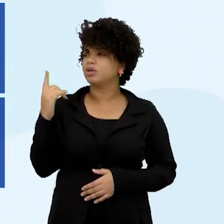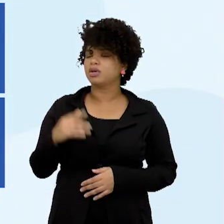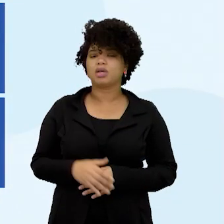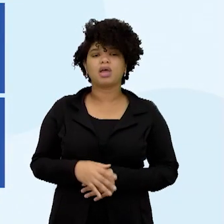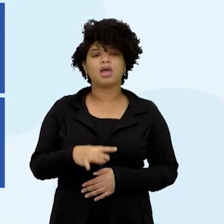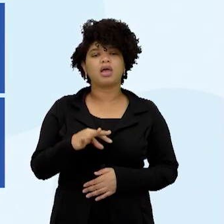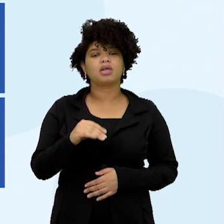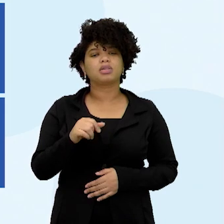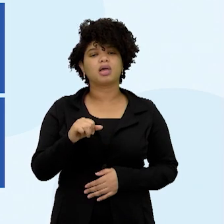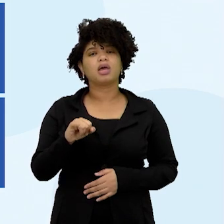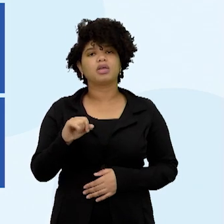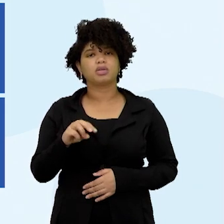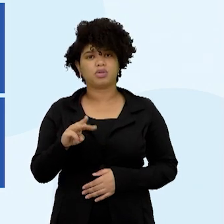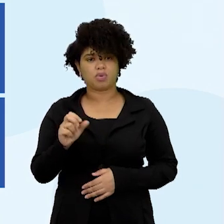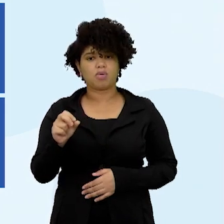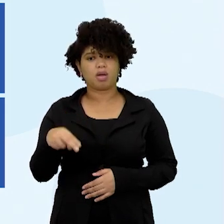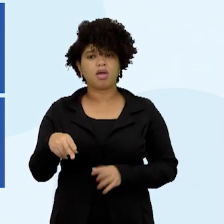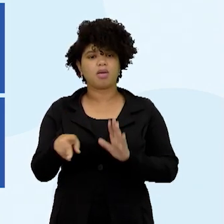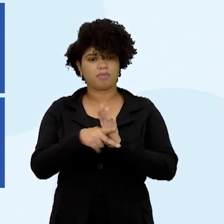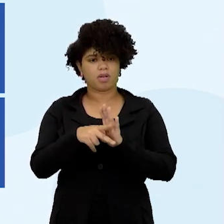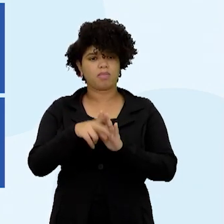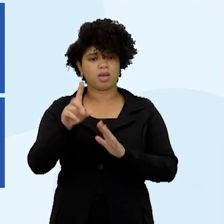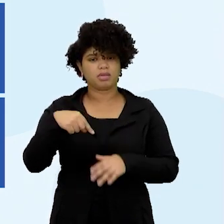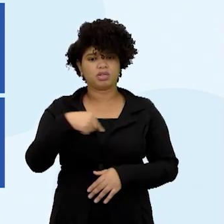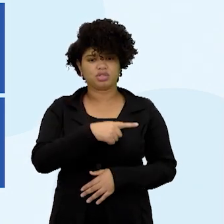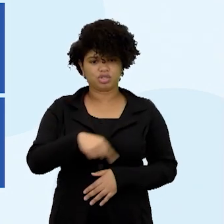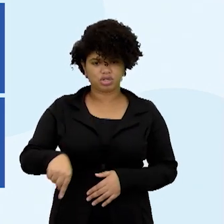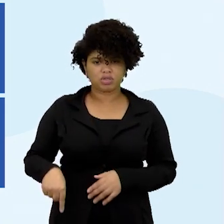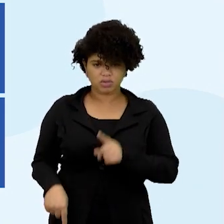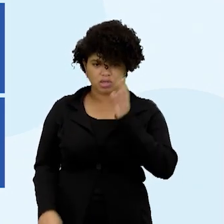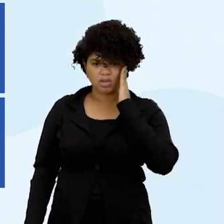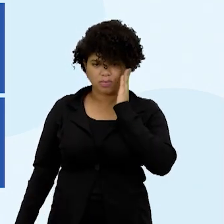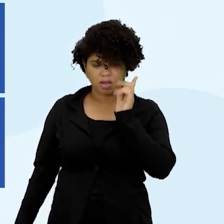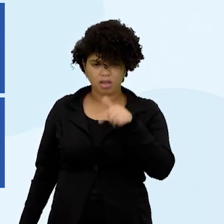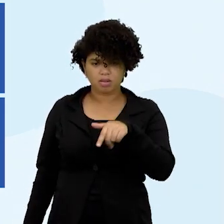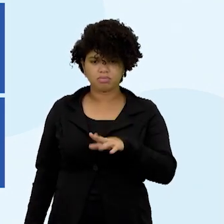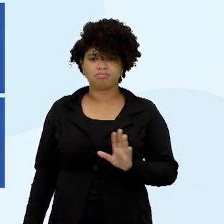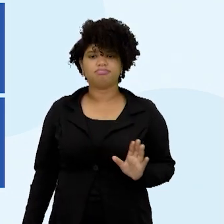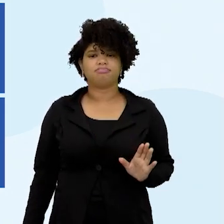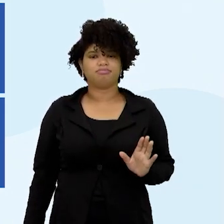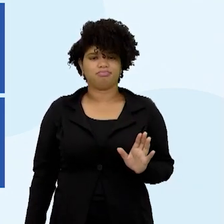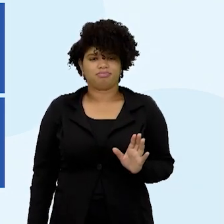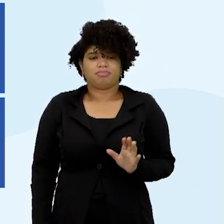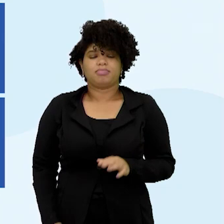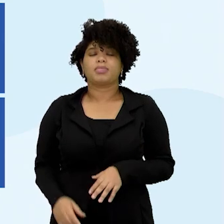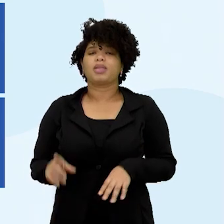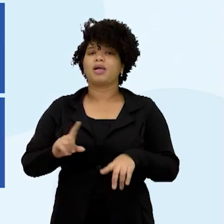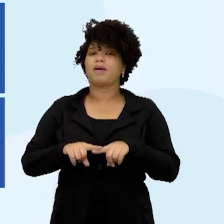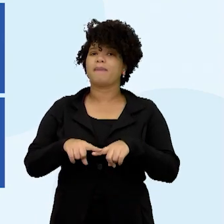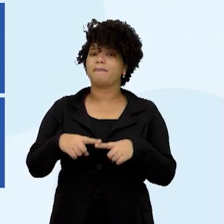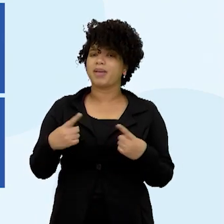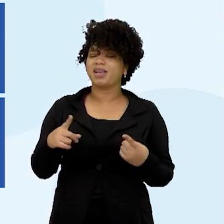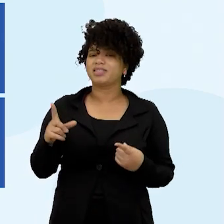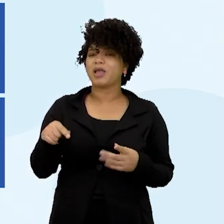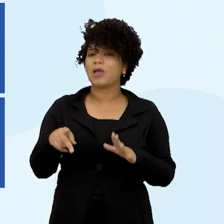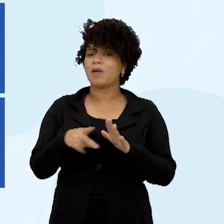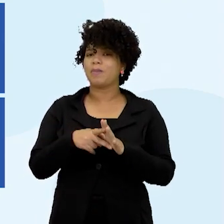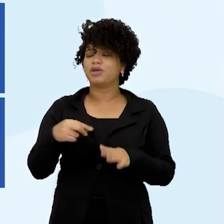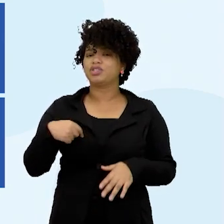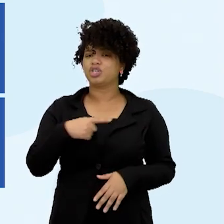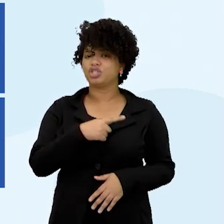Taiwan. Taiwan, também é China. Tá? Tem uma briga imensa. Isso. Só que em vez de ser uma China